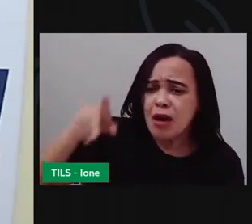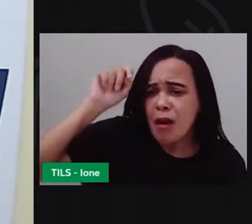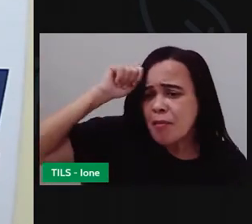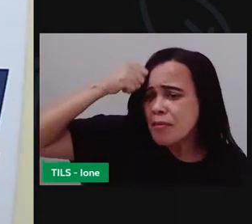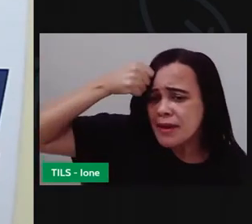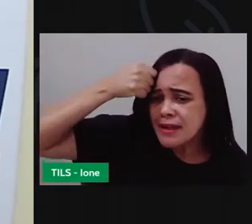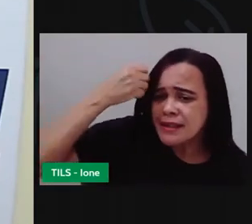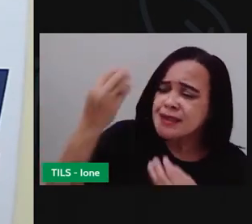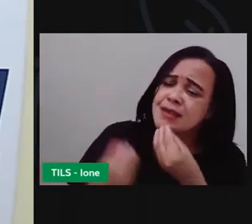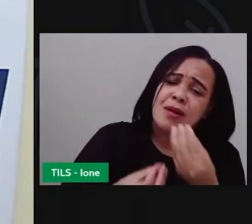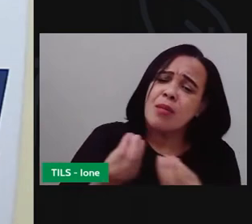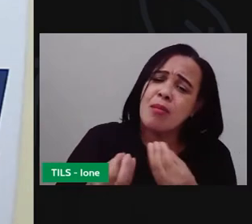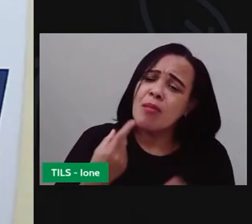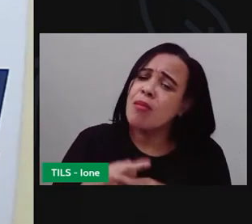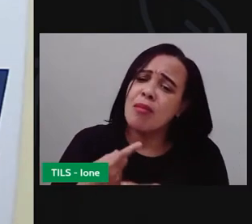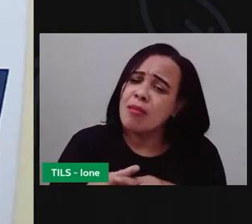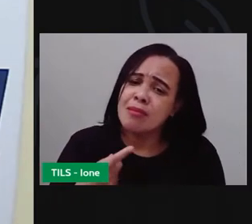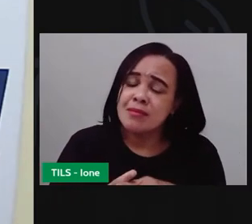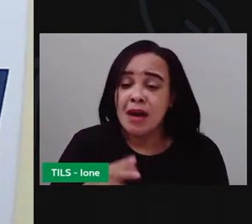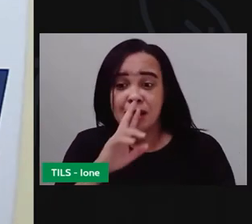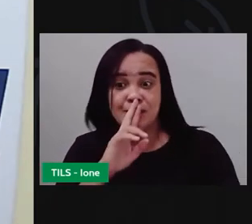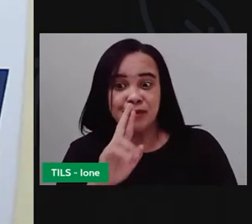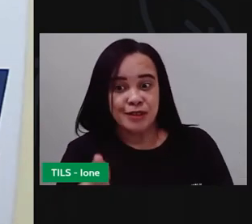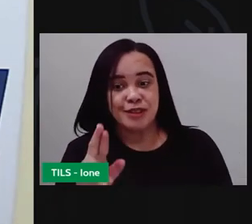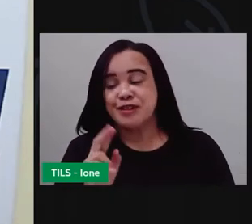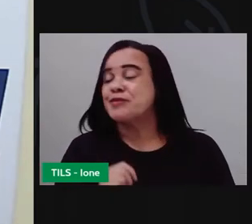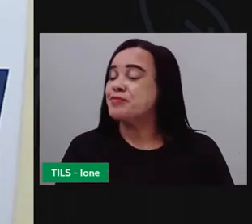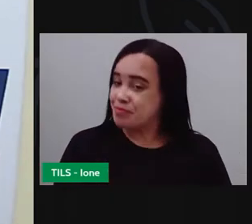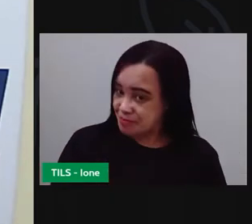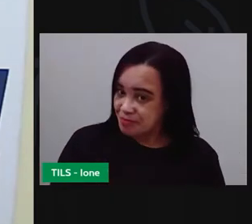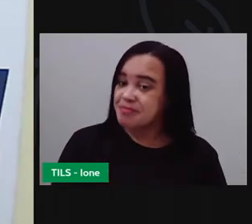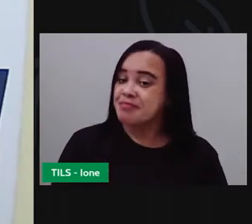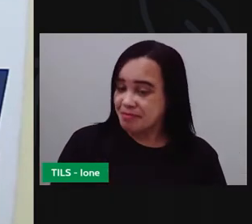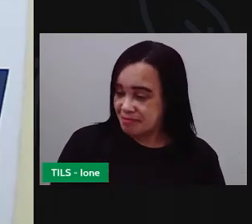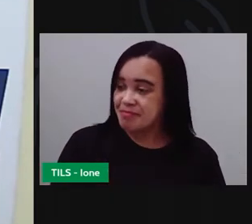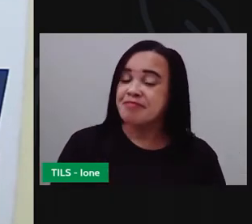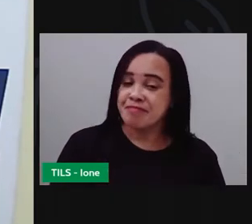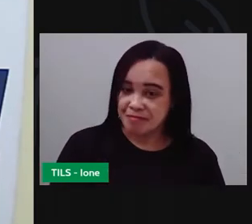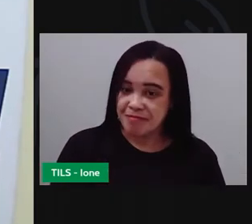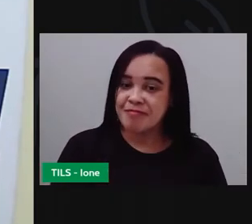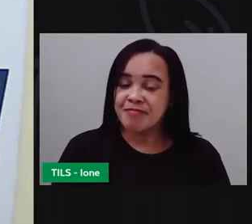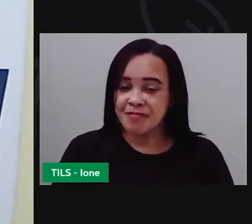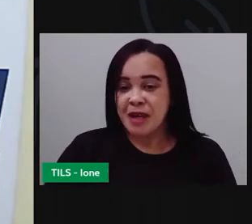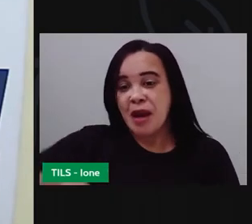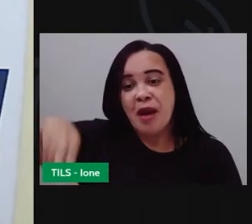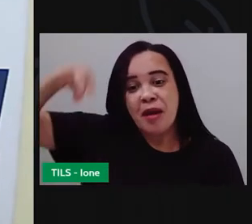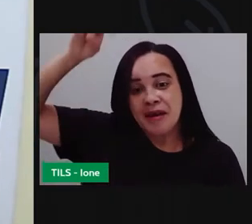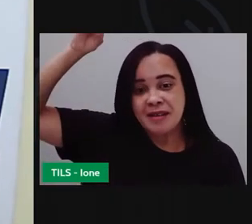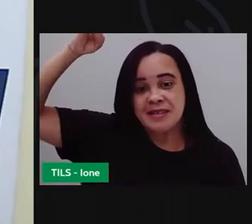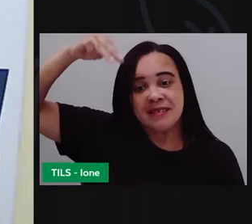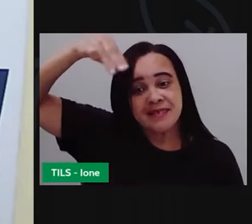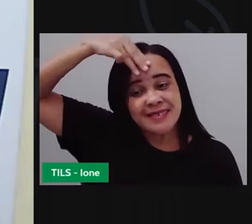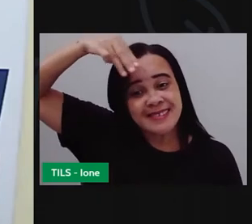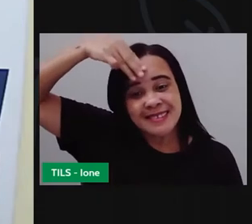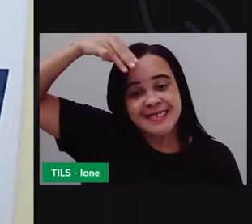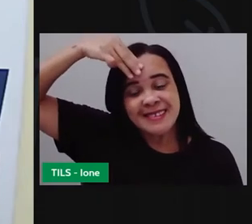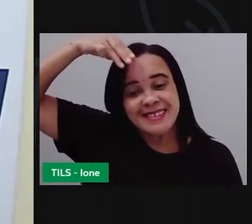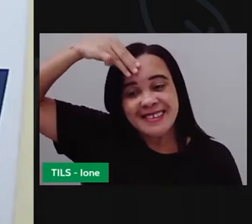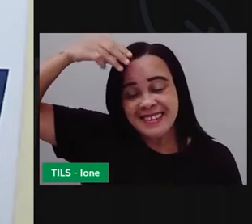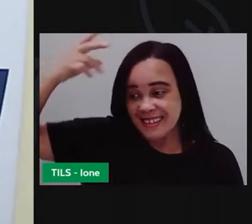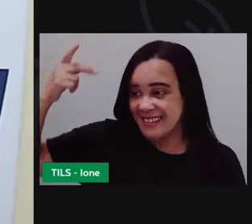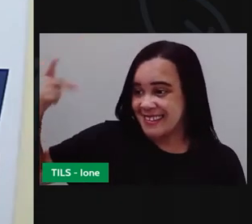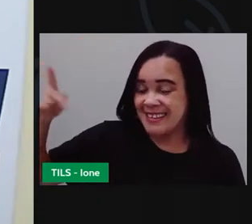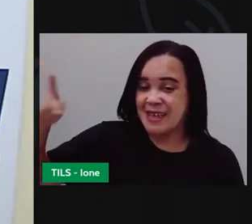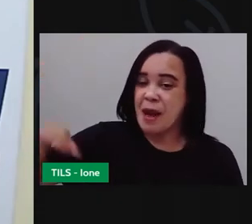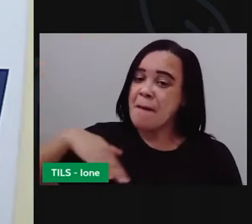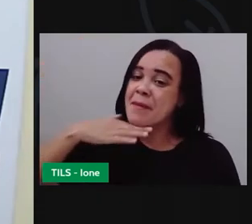Ela respondia, ah, foi artes da madrinha, da mãe da minha madrinha.